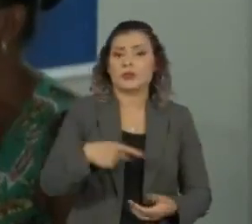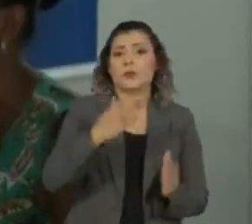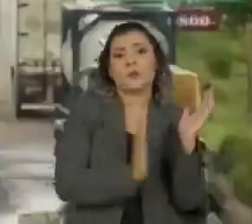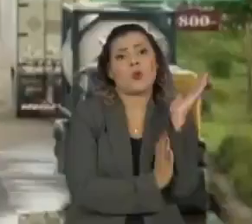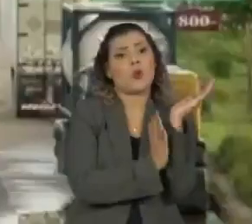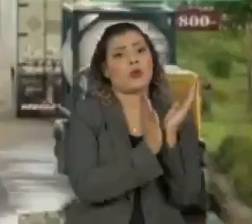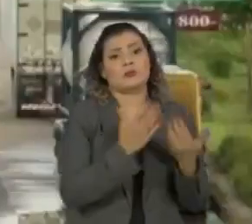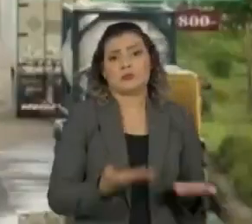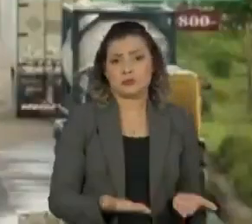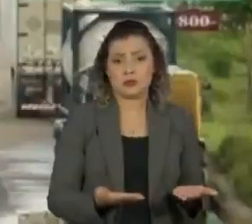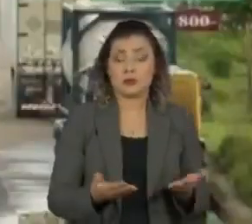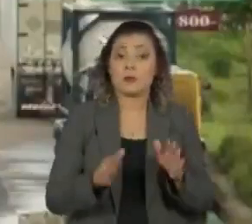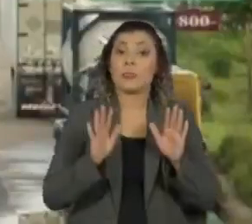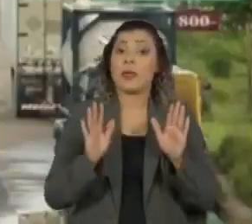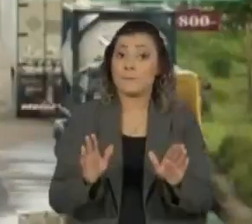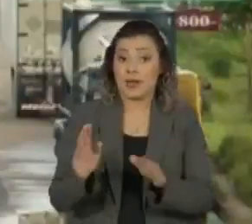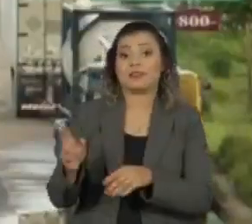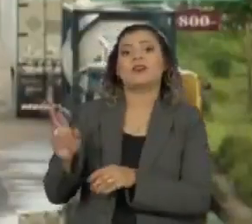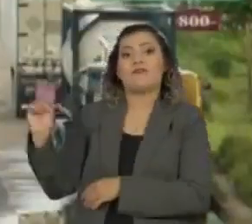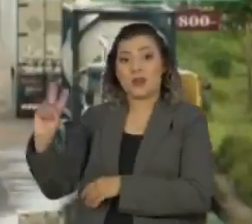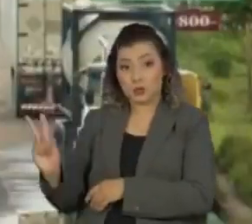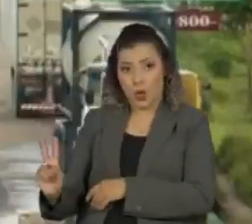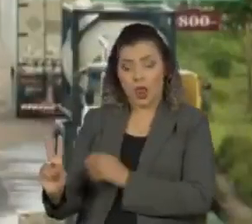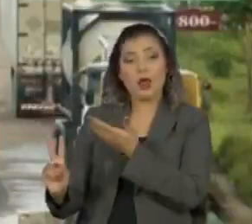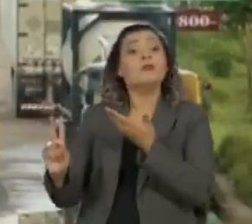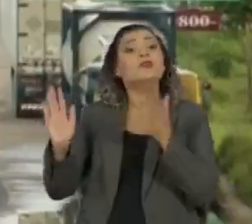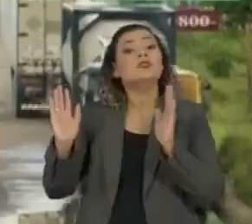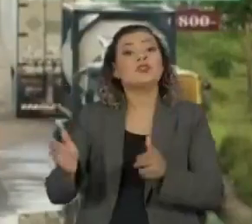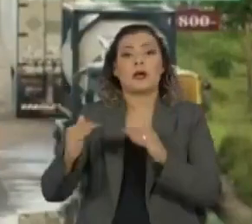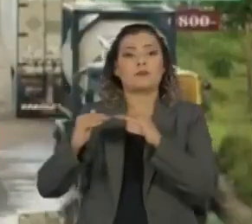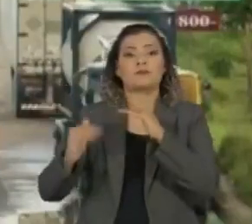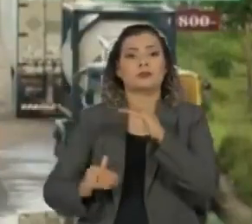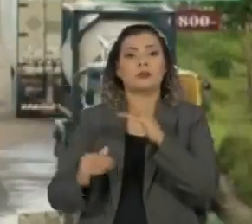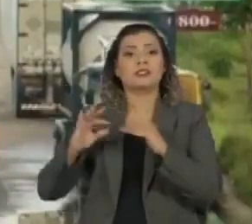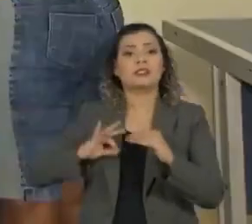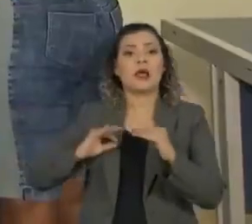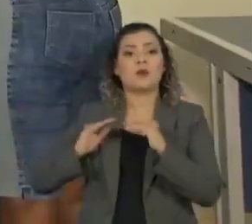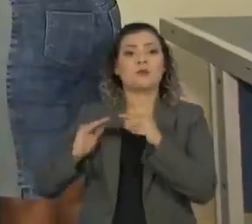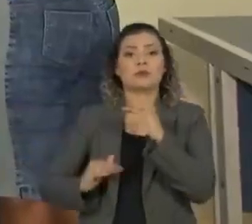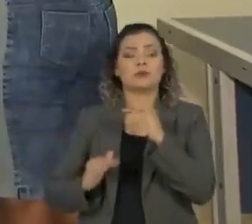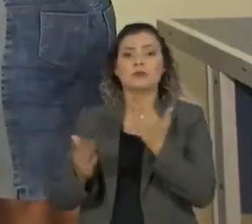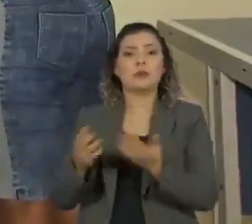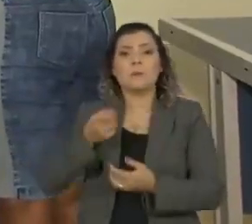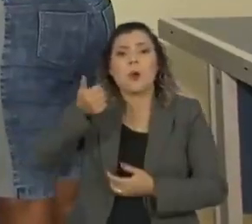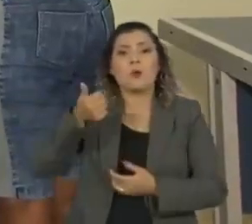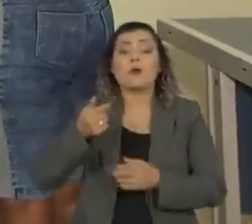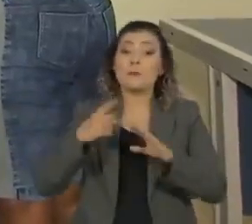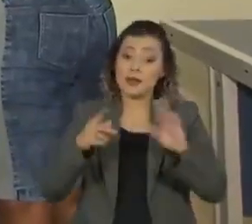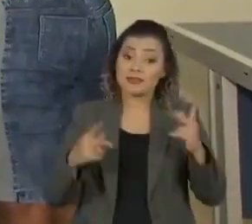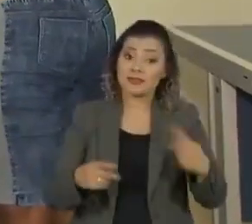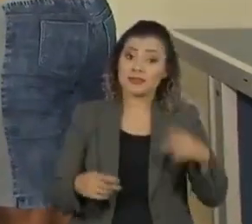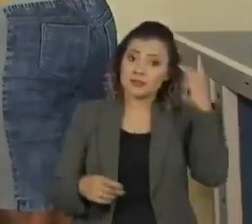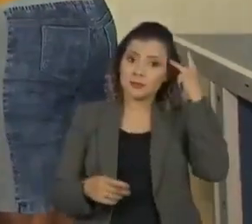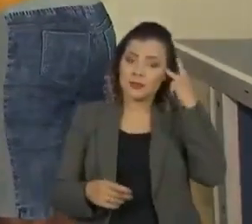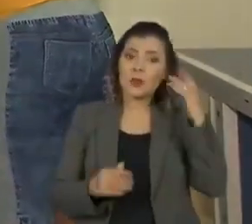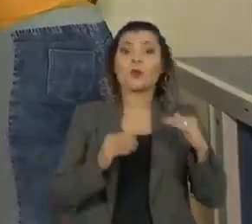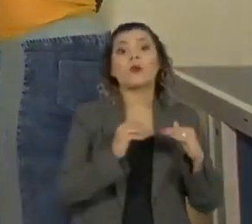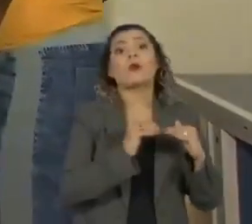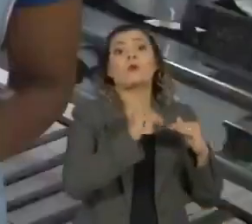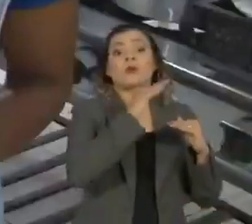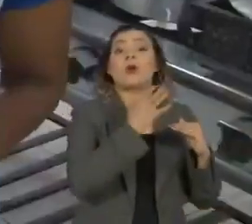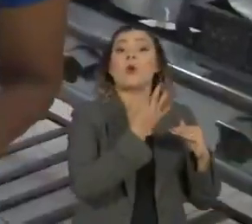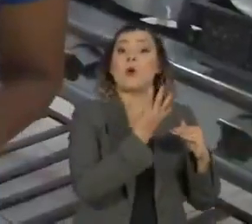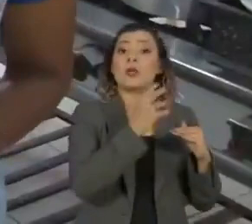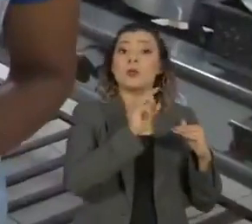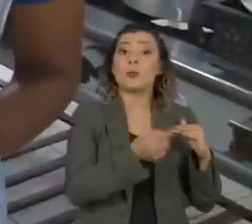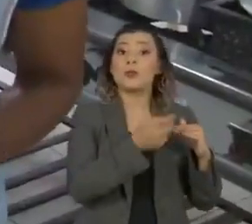acessar crédito. Enquanto em Boa Vista este valor está geralmente abaixo do salário mínimo, em São Paulo o faturamento varia entre R$